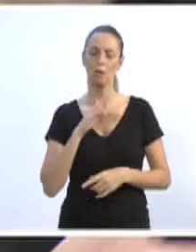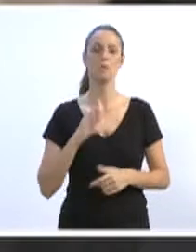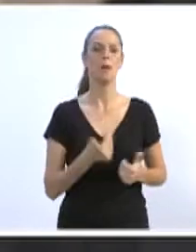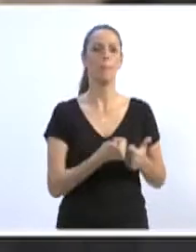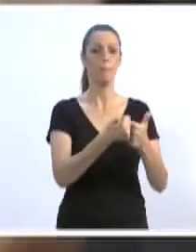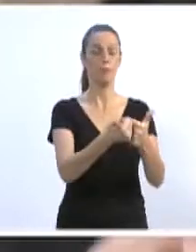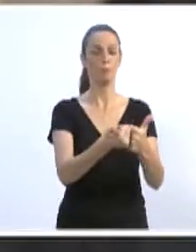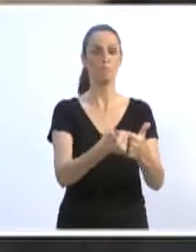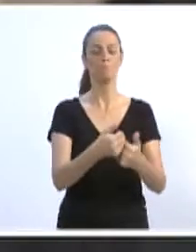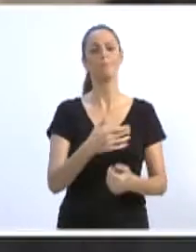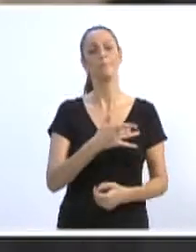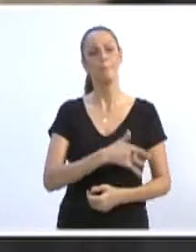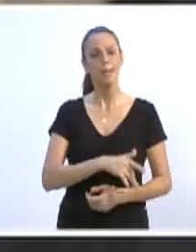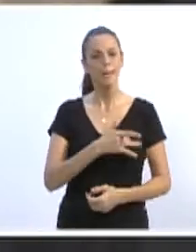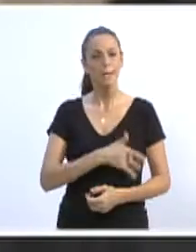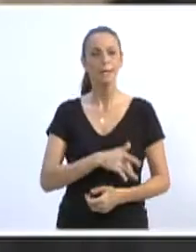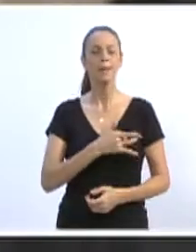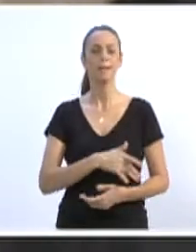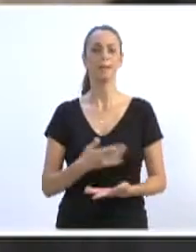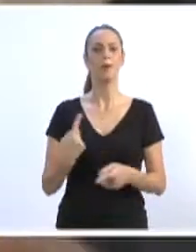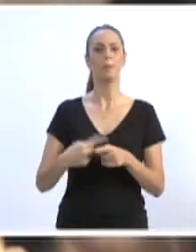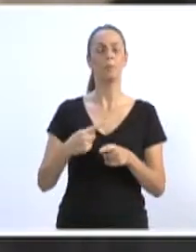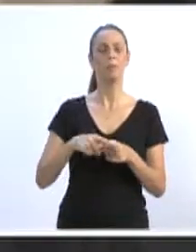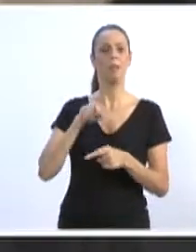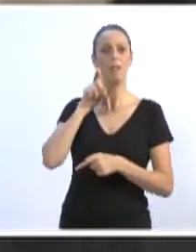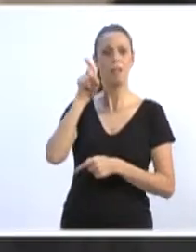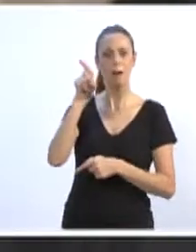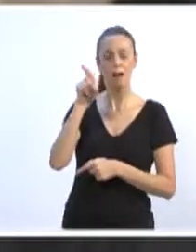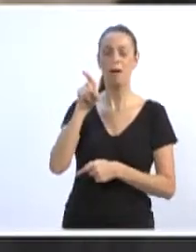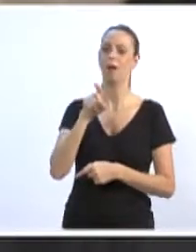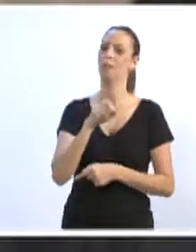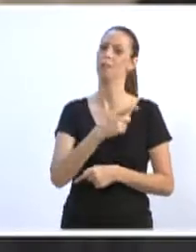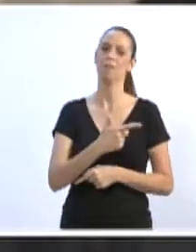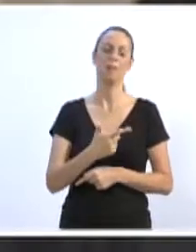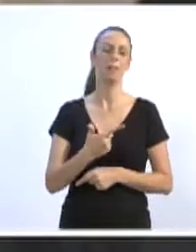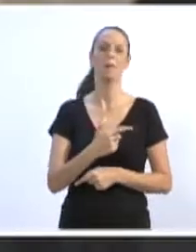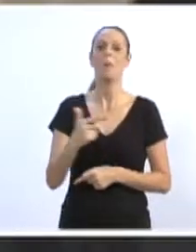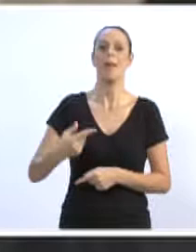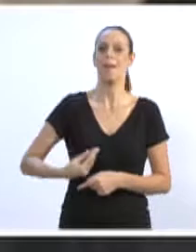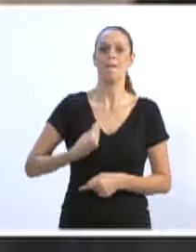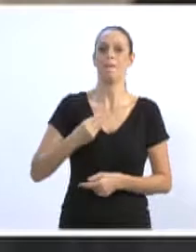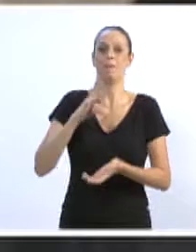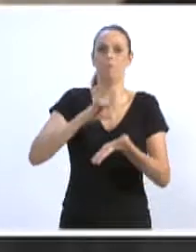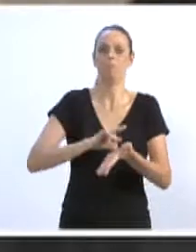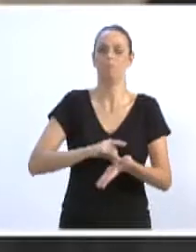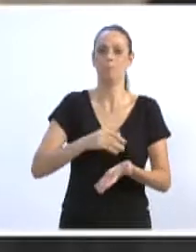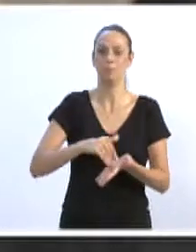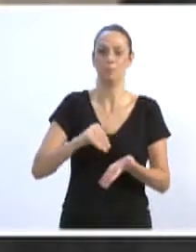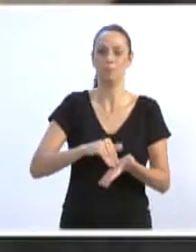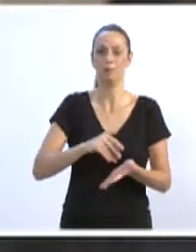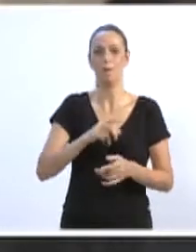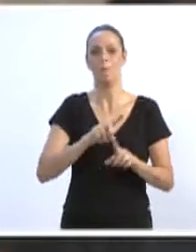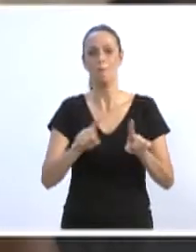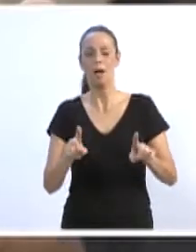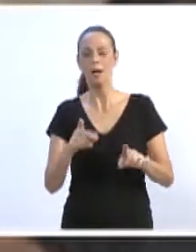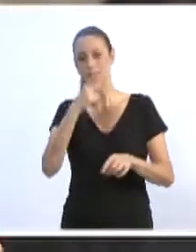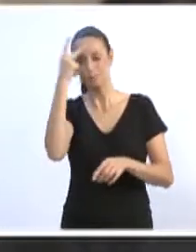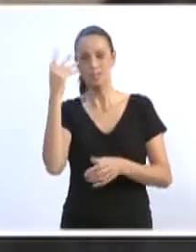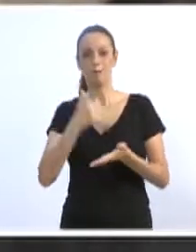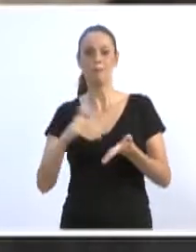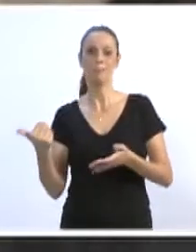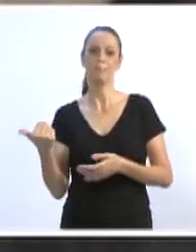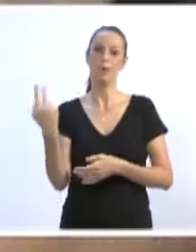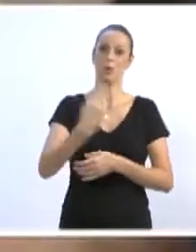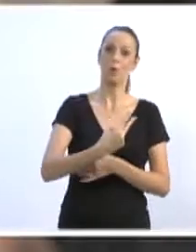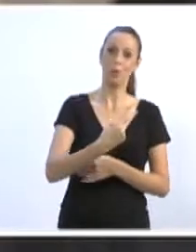Lamentar que não foi recebido lá pelo próprio secretário, sim, pelo adjunto, pelo representante dele, digamos assim, isso também demonstra uma